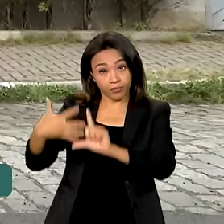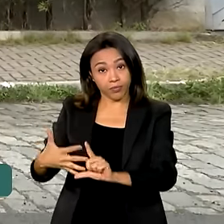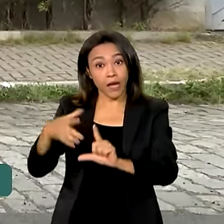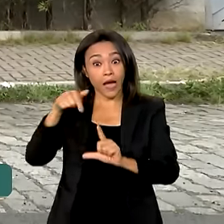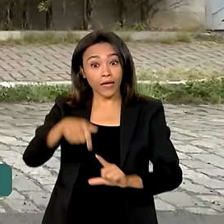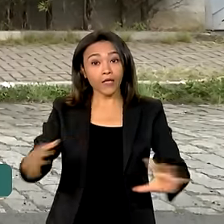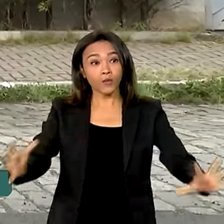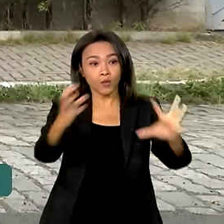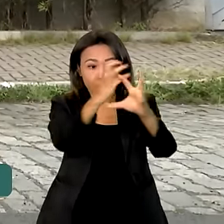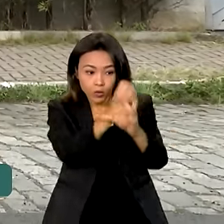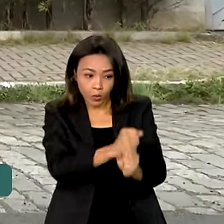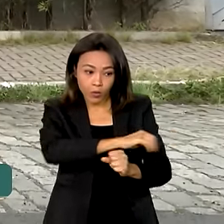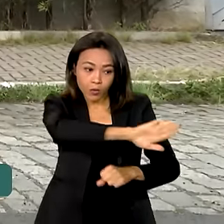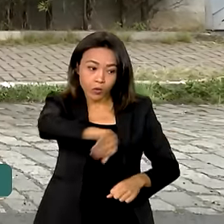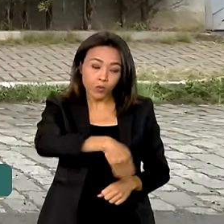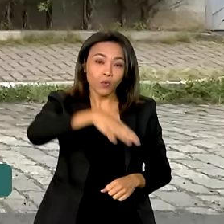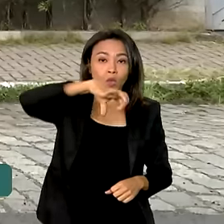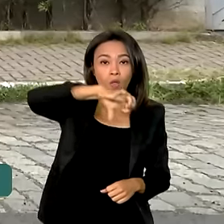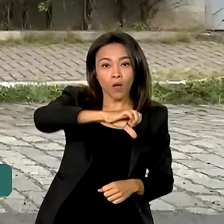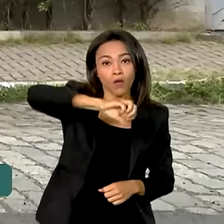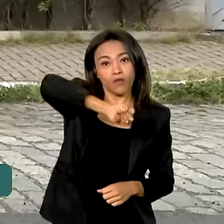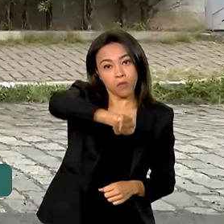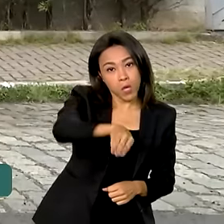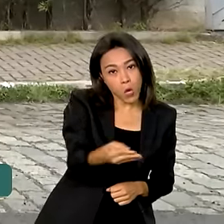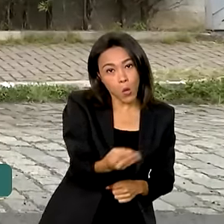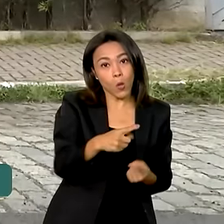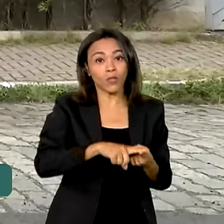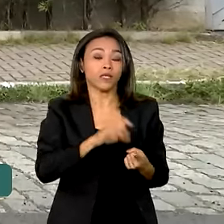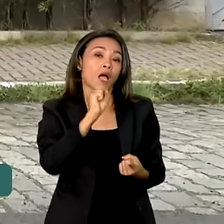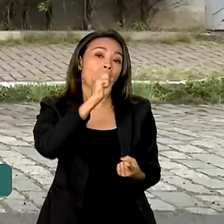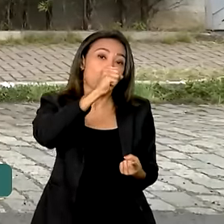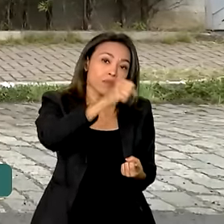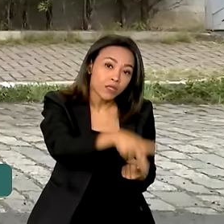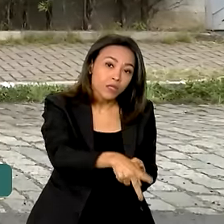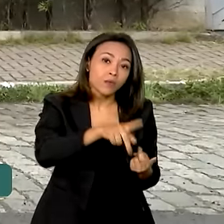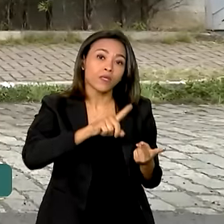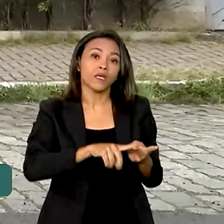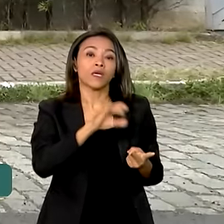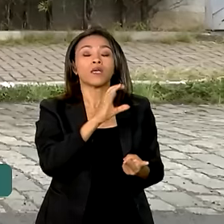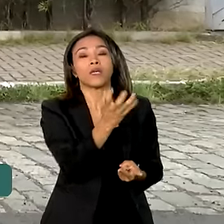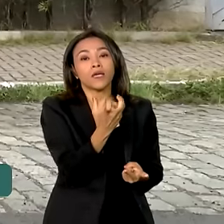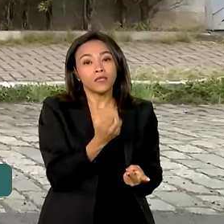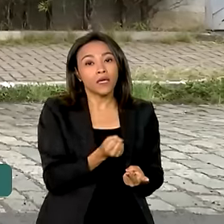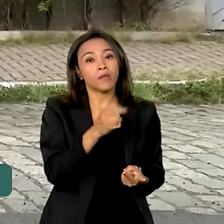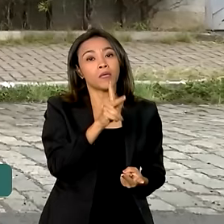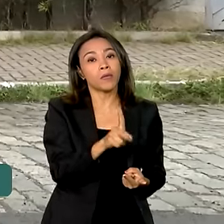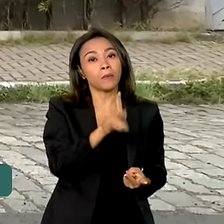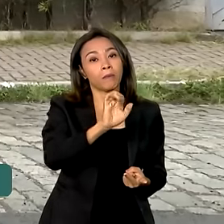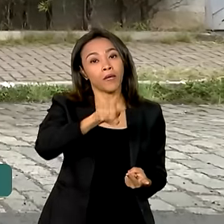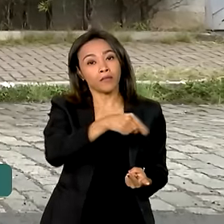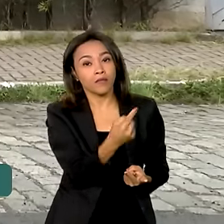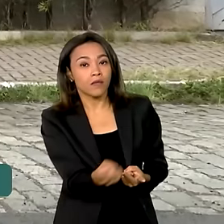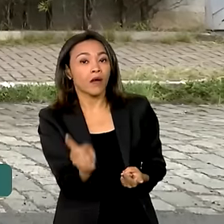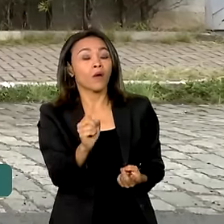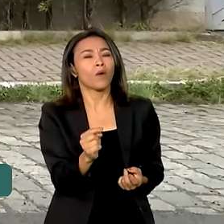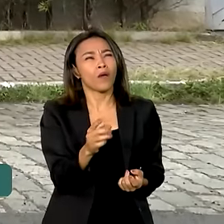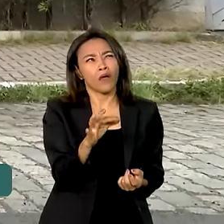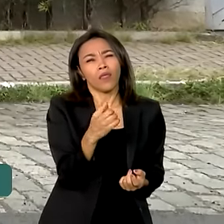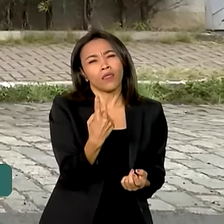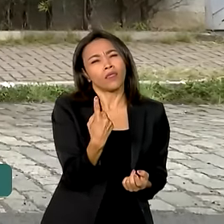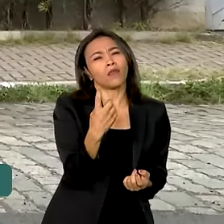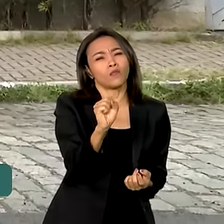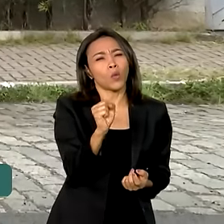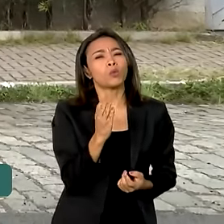de segurados, entre aposentados, pensionistas e demais beneficiários, que recebem cerca de 18